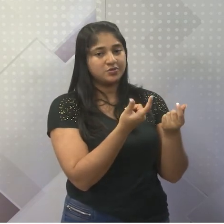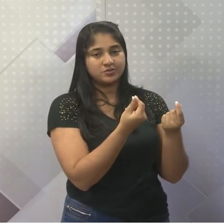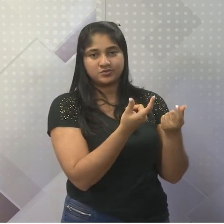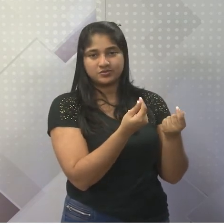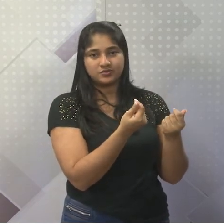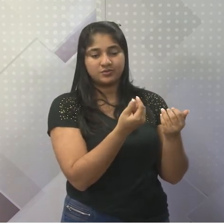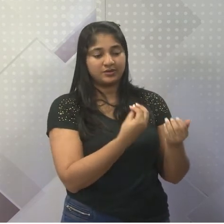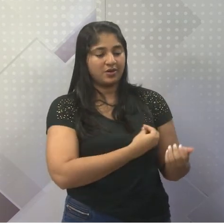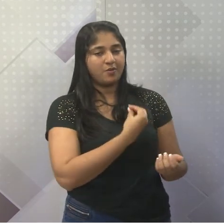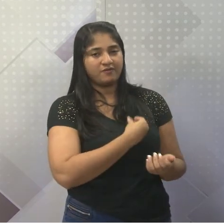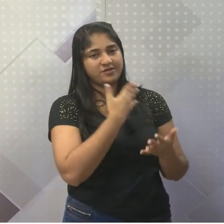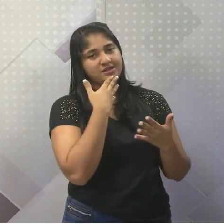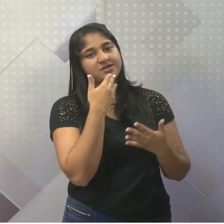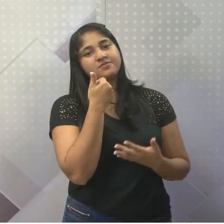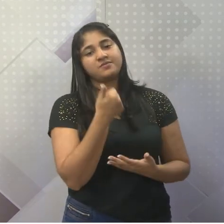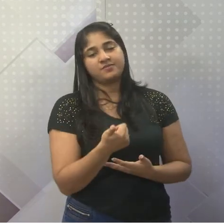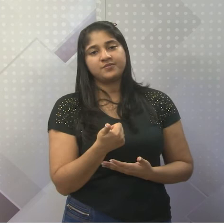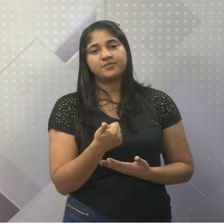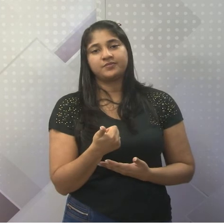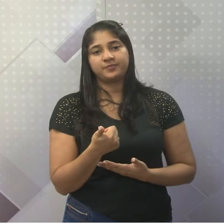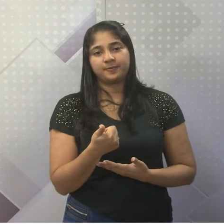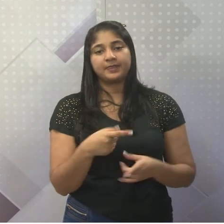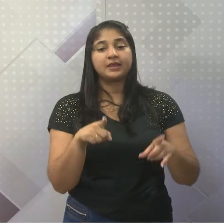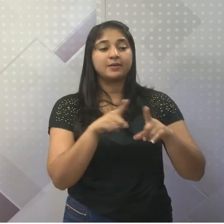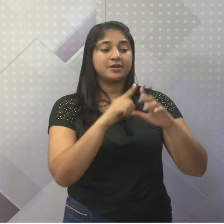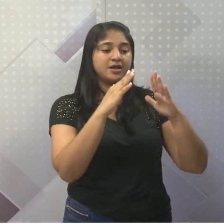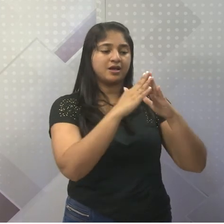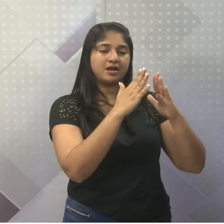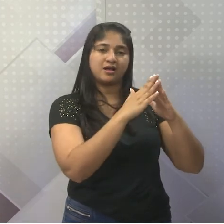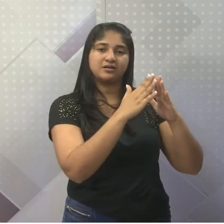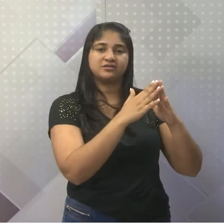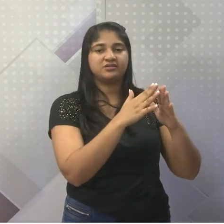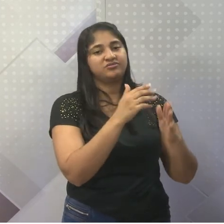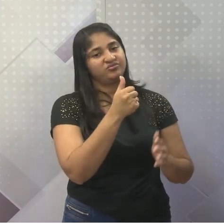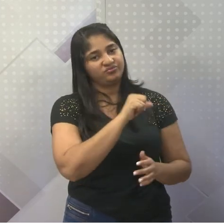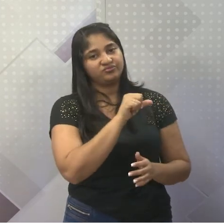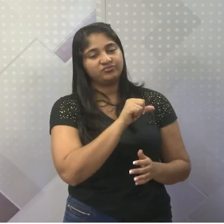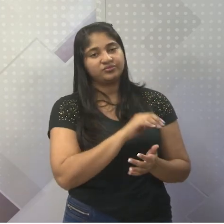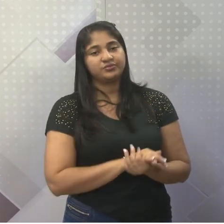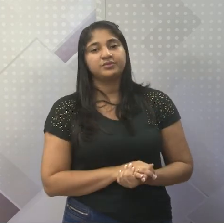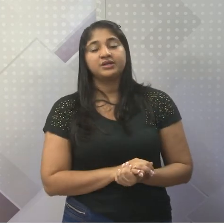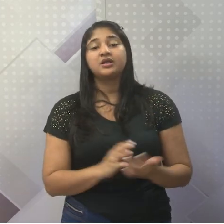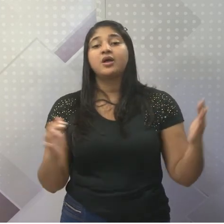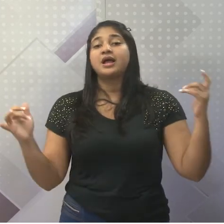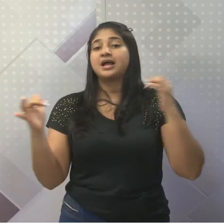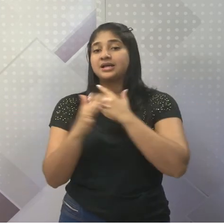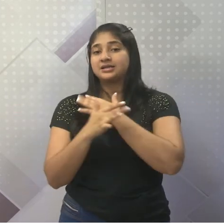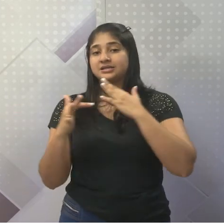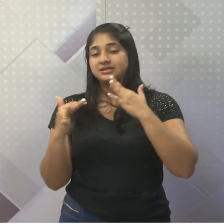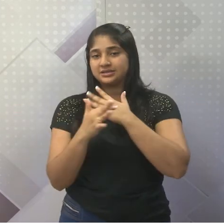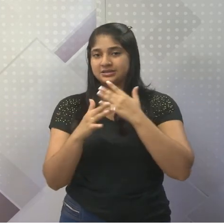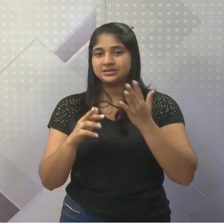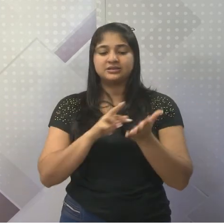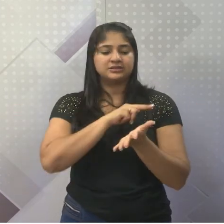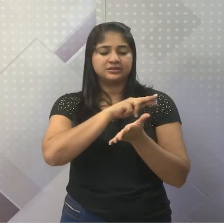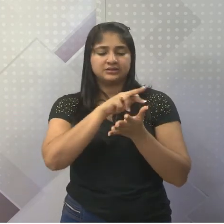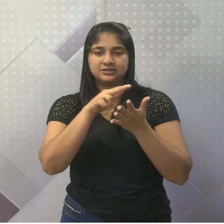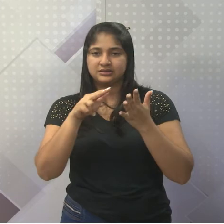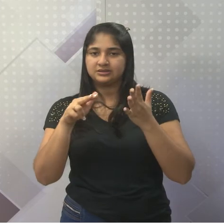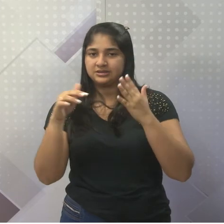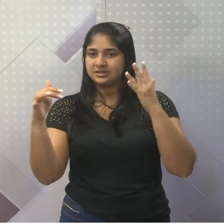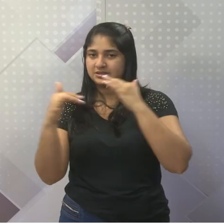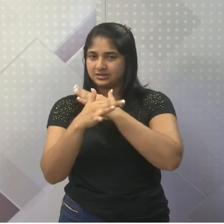digna, inclusive no que diz respeito à questão da moradia. Temos aqui as maiores cidades, como Bombay, Nova Delhi,